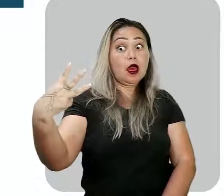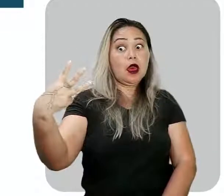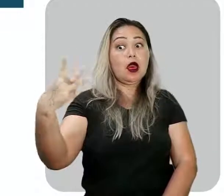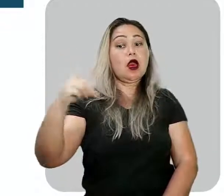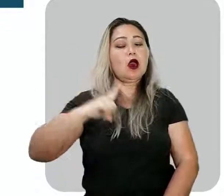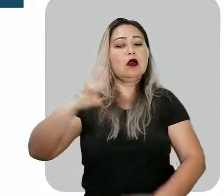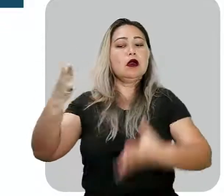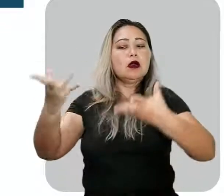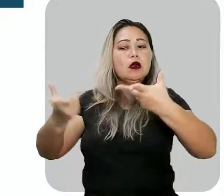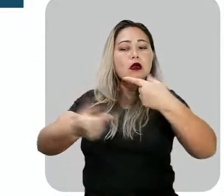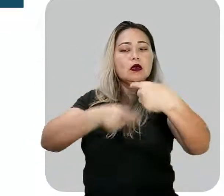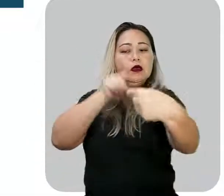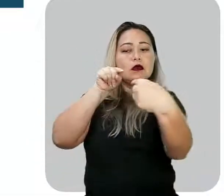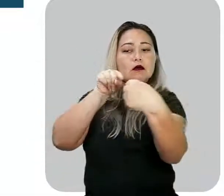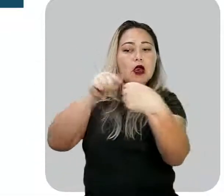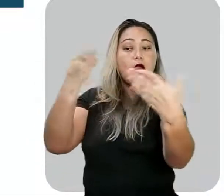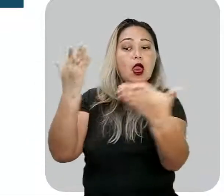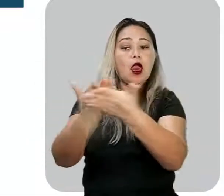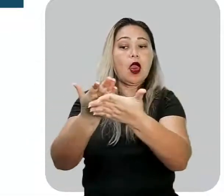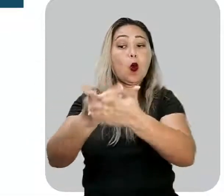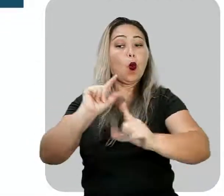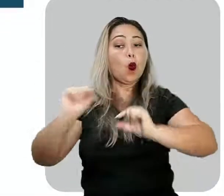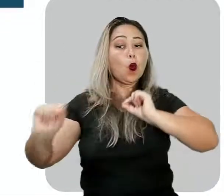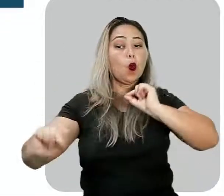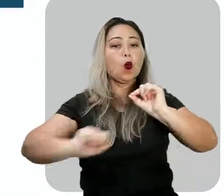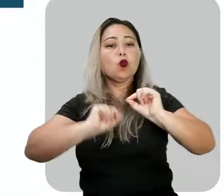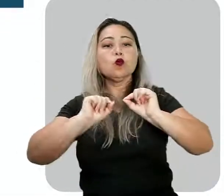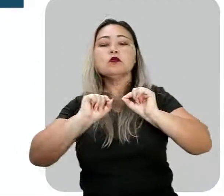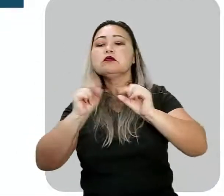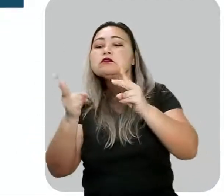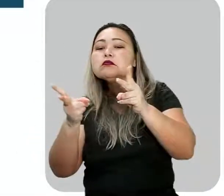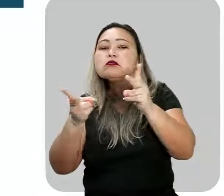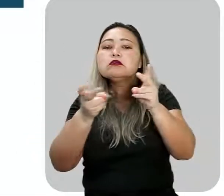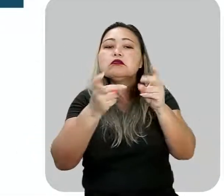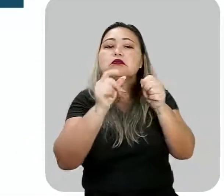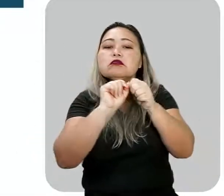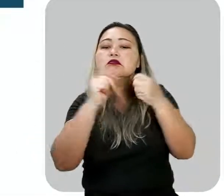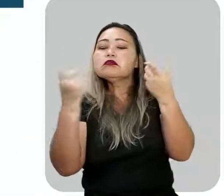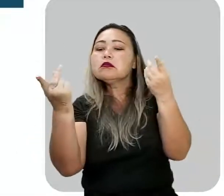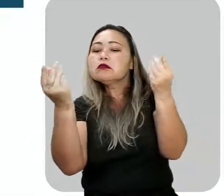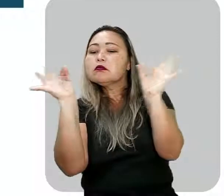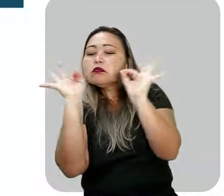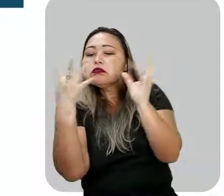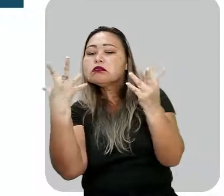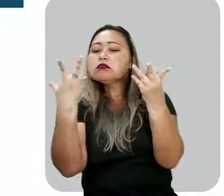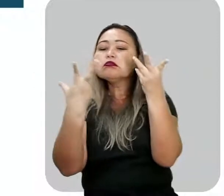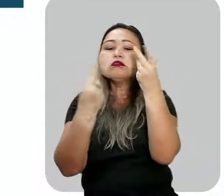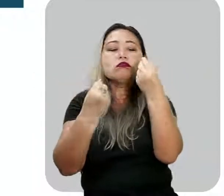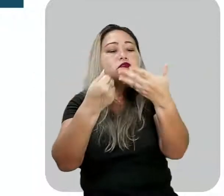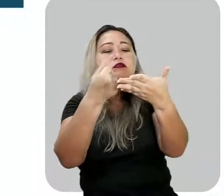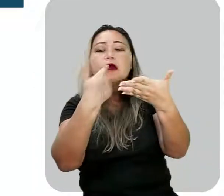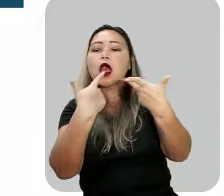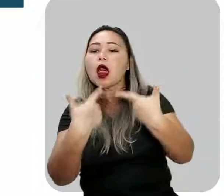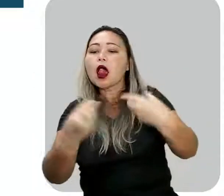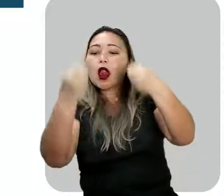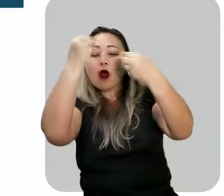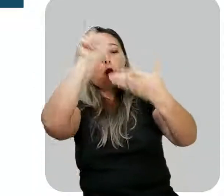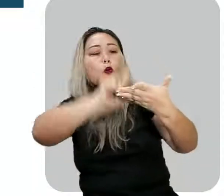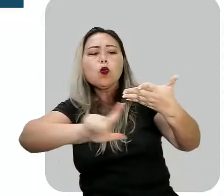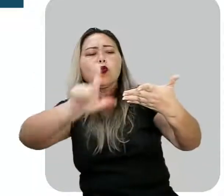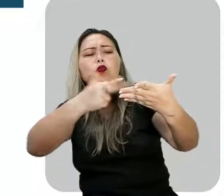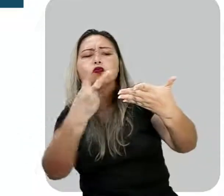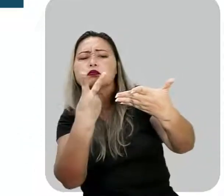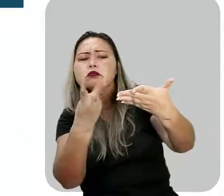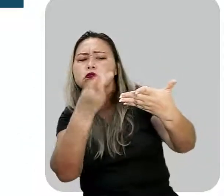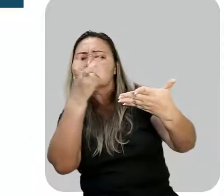habilidade da aula, que é... Identificar os efeitos estéticos da linguagem literária,